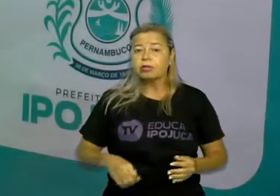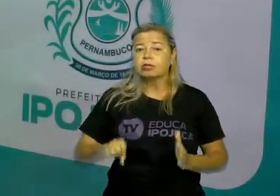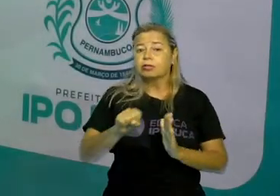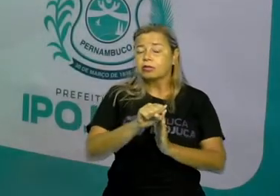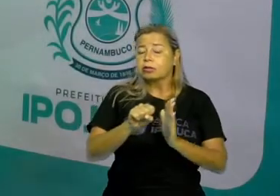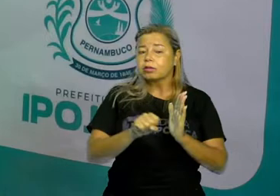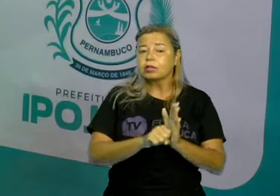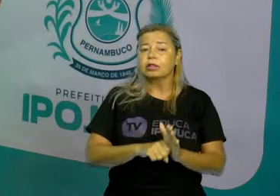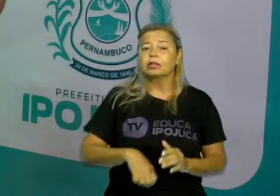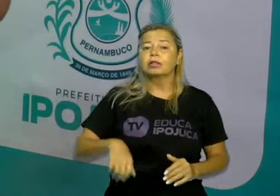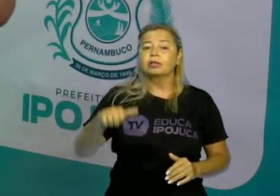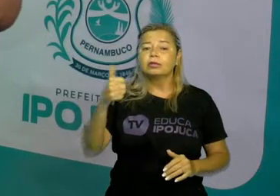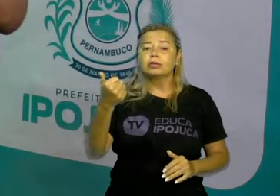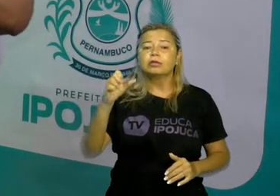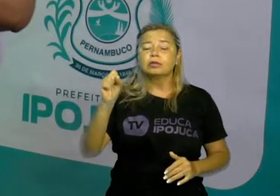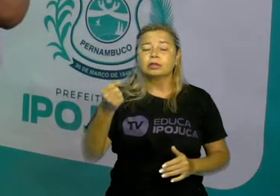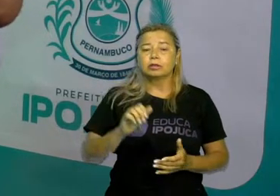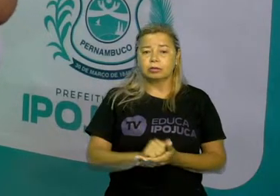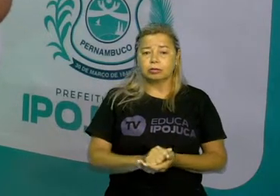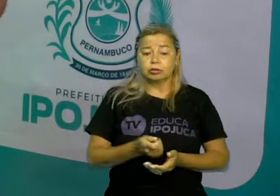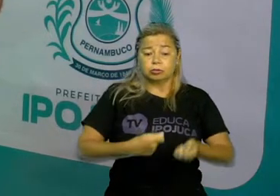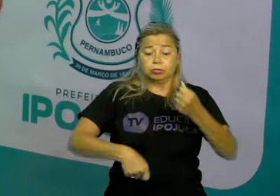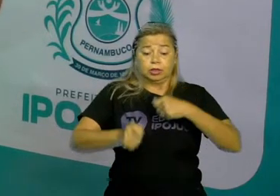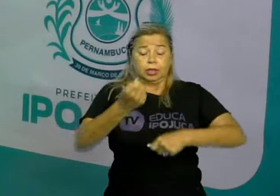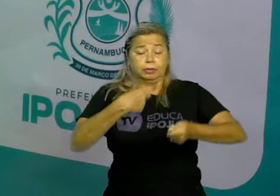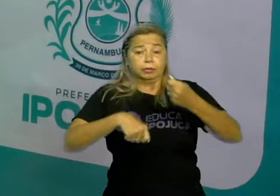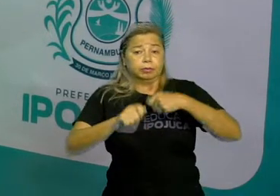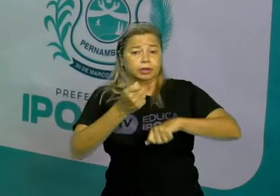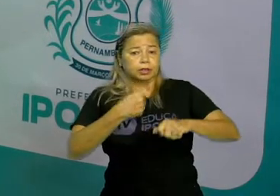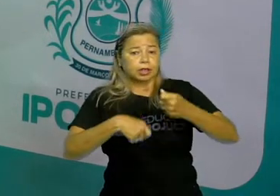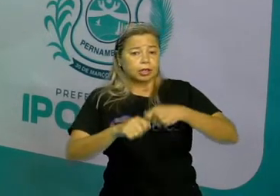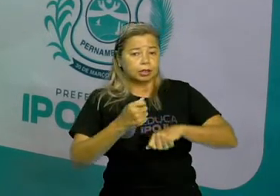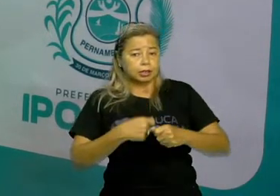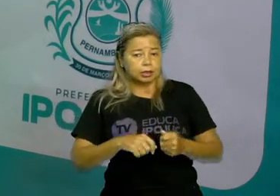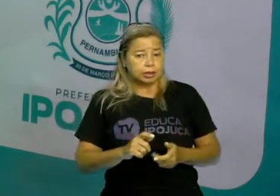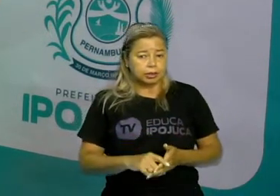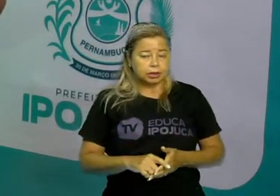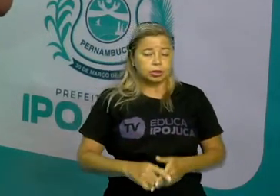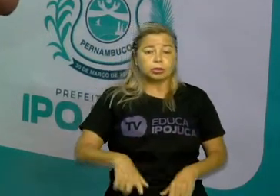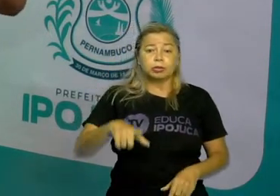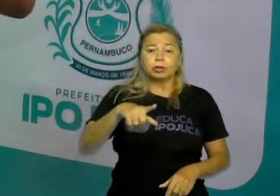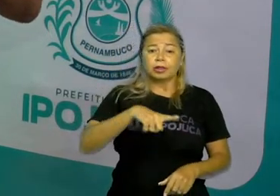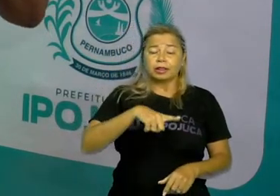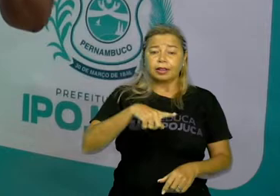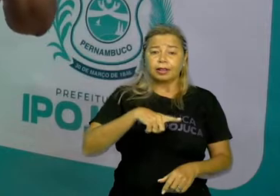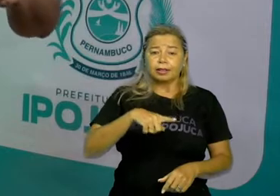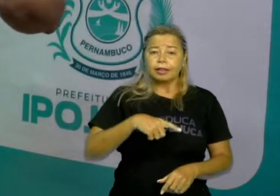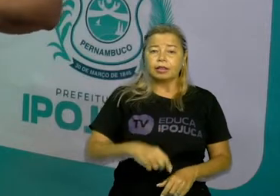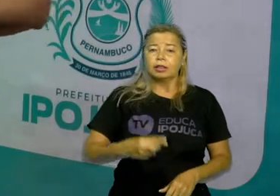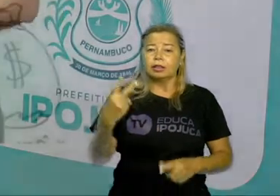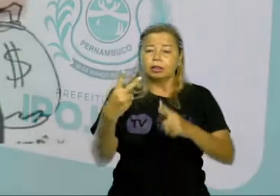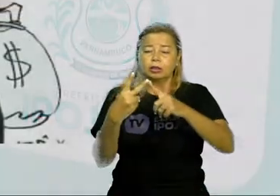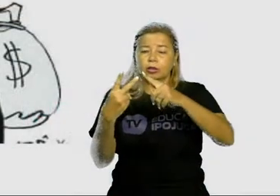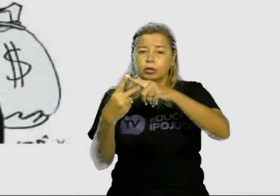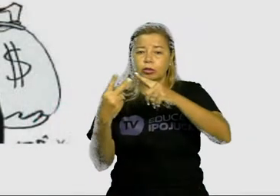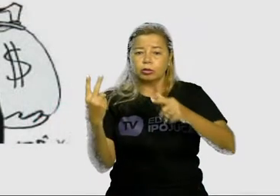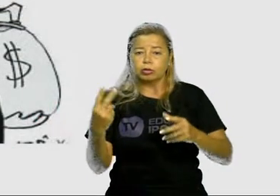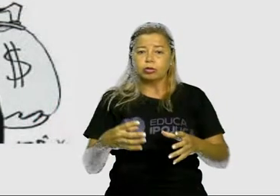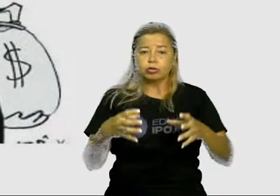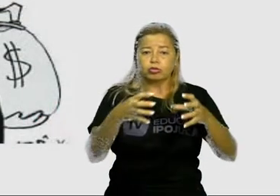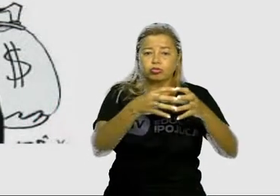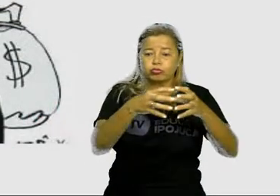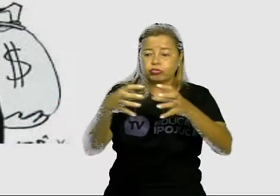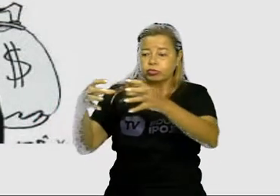capitalismo, ele é marcado pela divisão de duas classes sociais, a burguesia e o